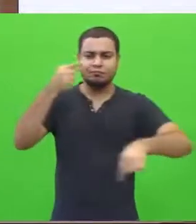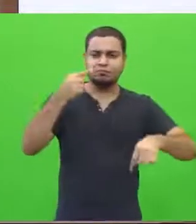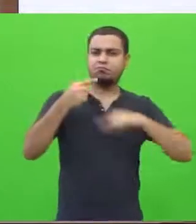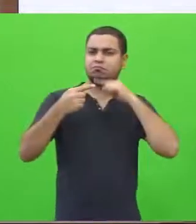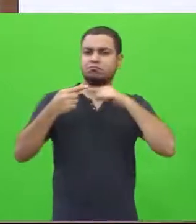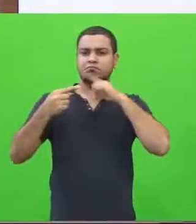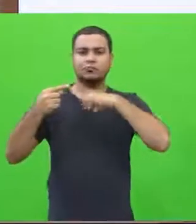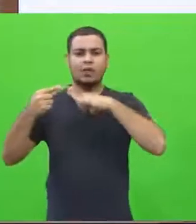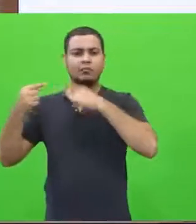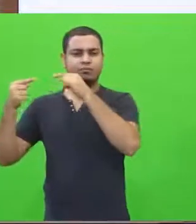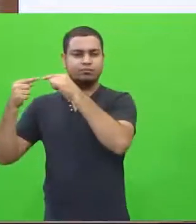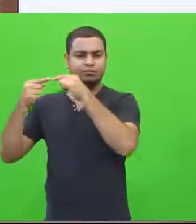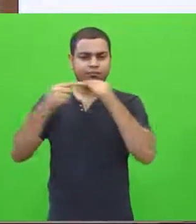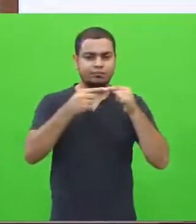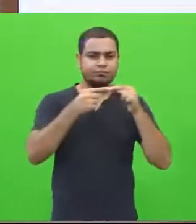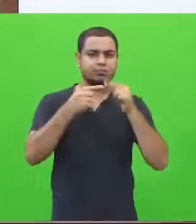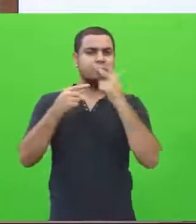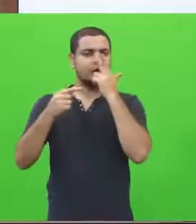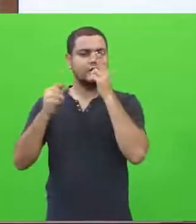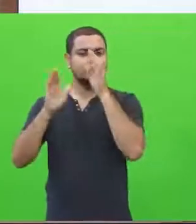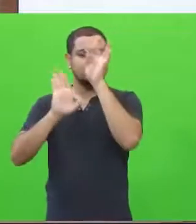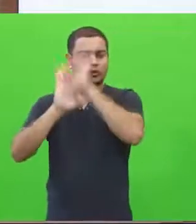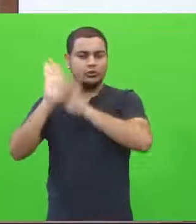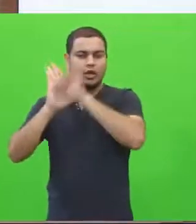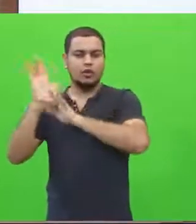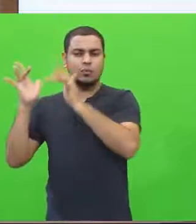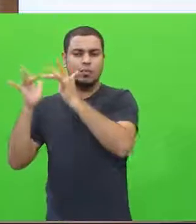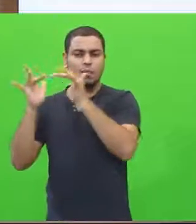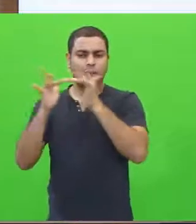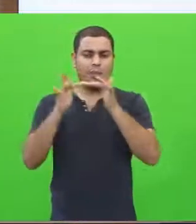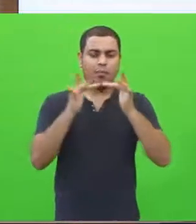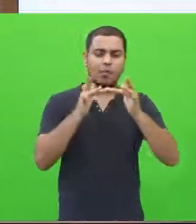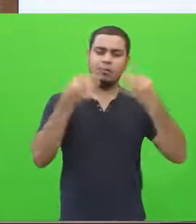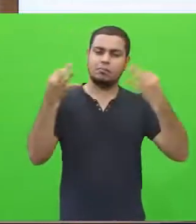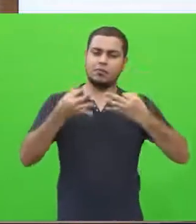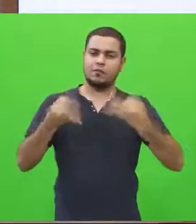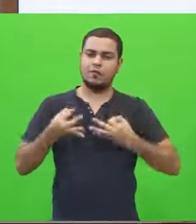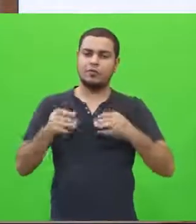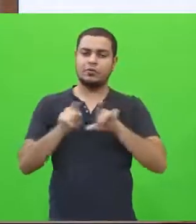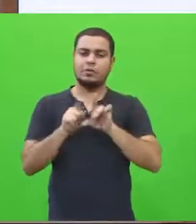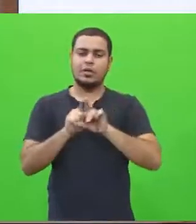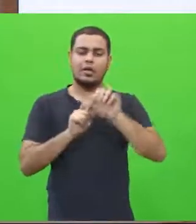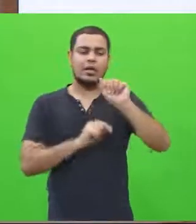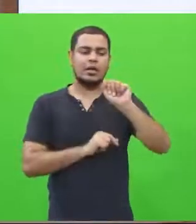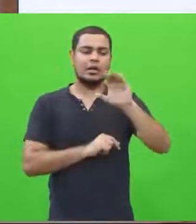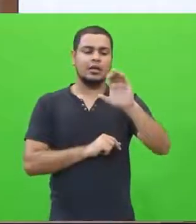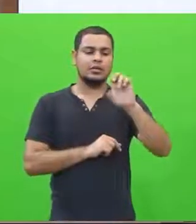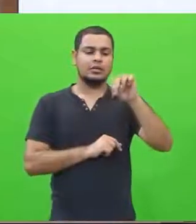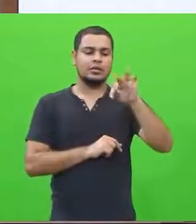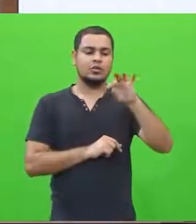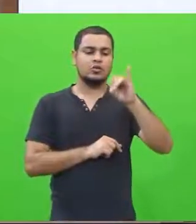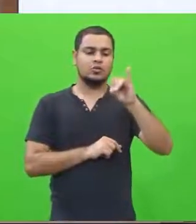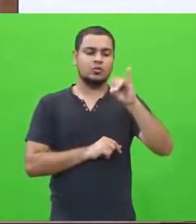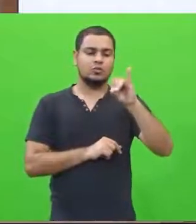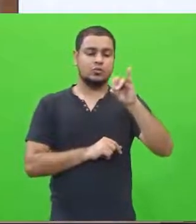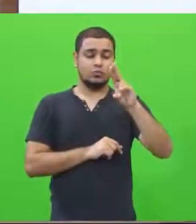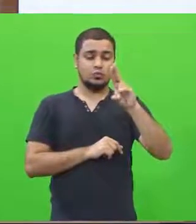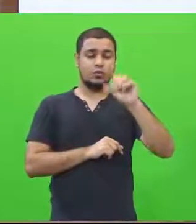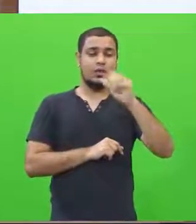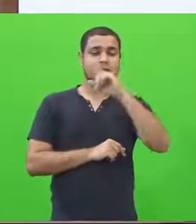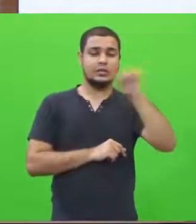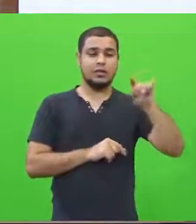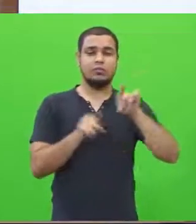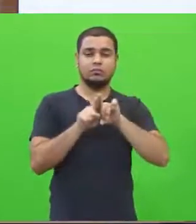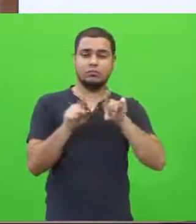destacando concordância, própria acentuação gráfica nas palavras paroxítonas que se apresentam em maior